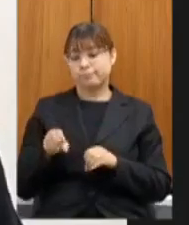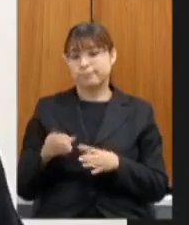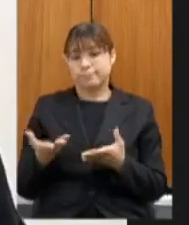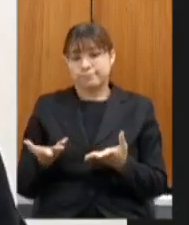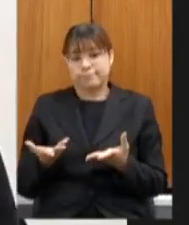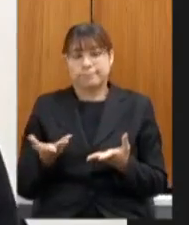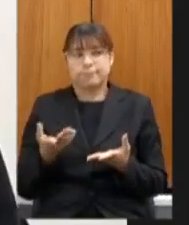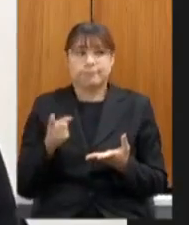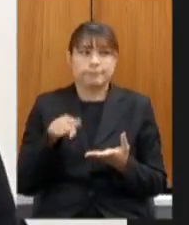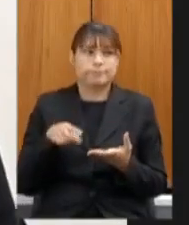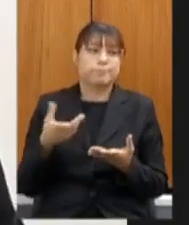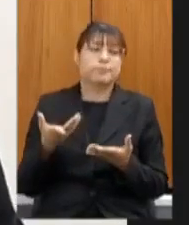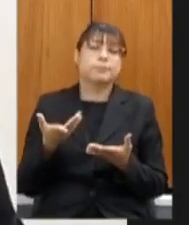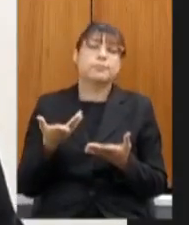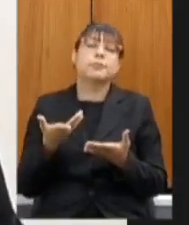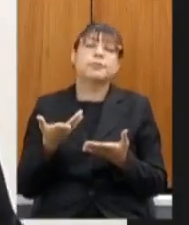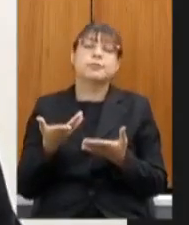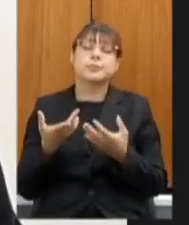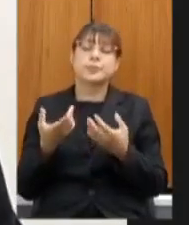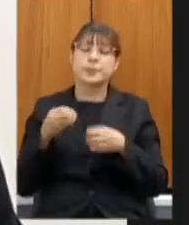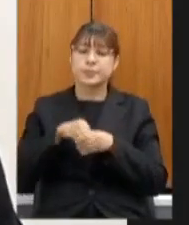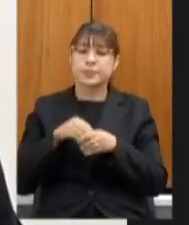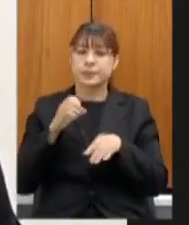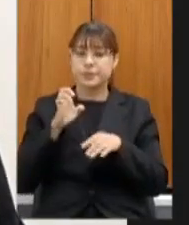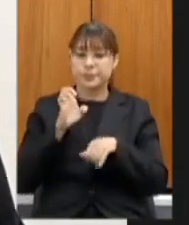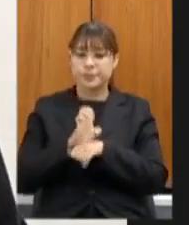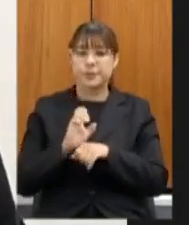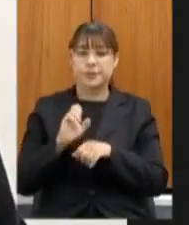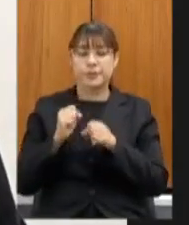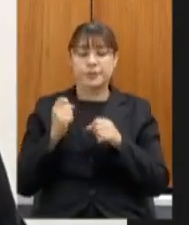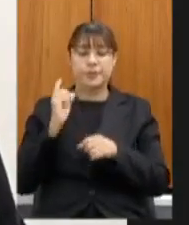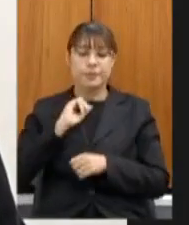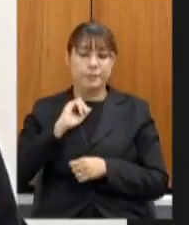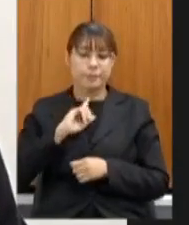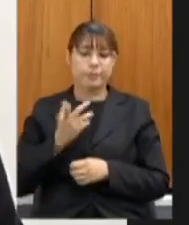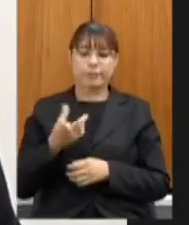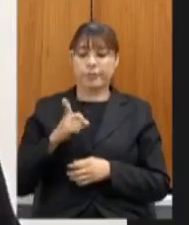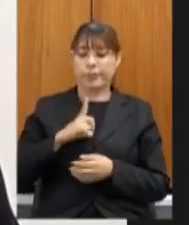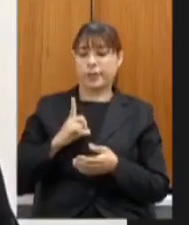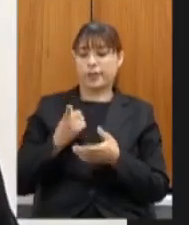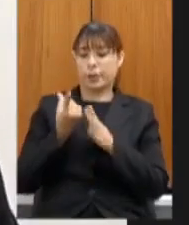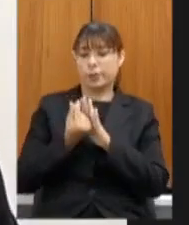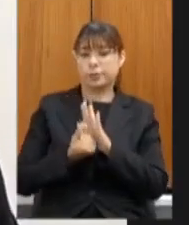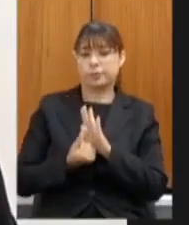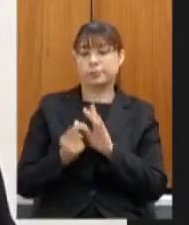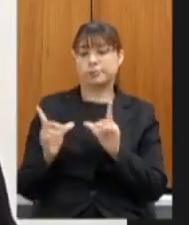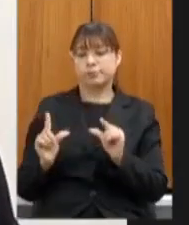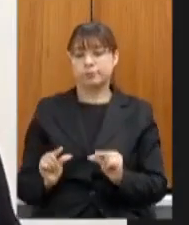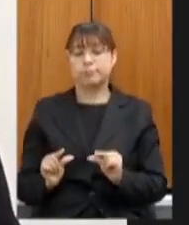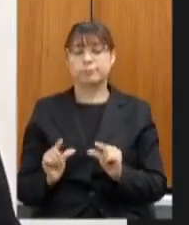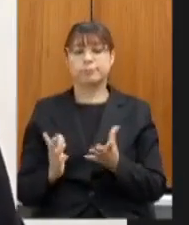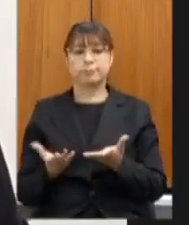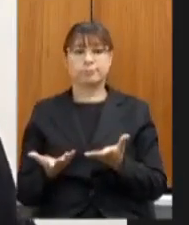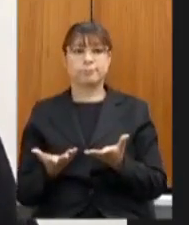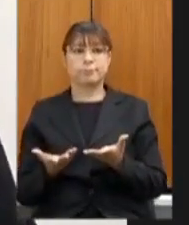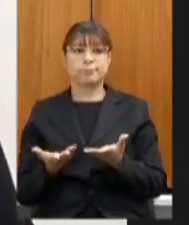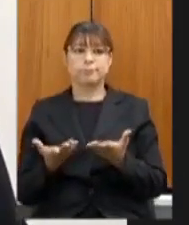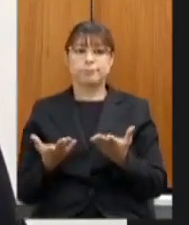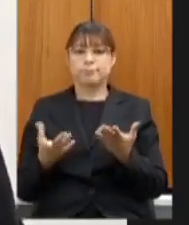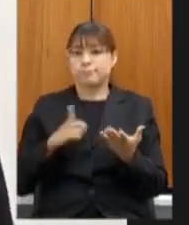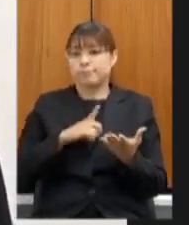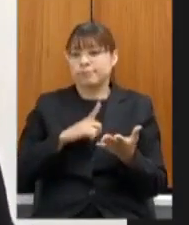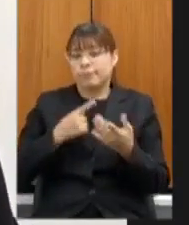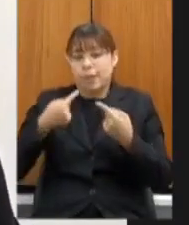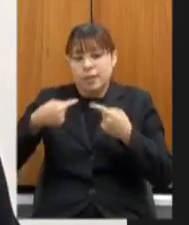gigantesco dentro do estado de Minas Gerais e com um orçamento limitado sabemos disso e por isso o desafio ainda